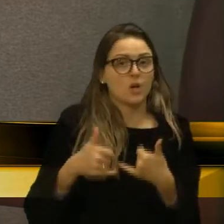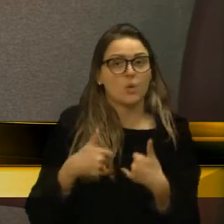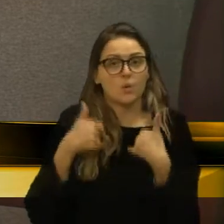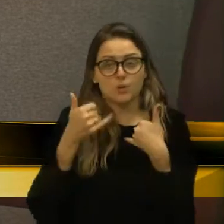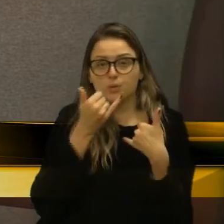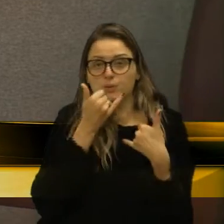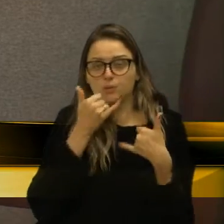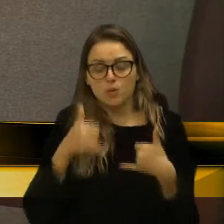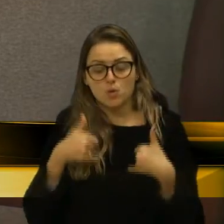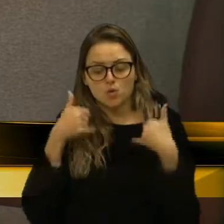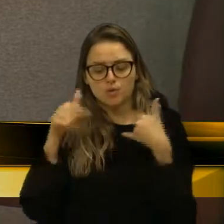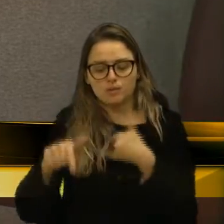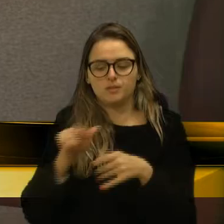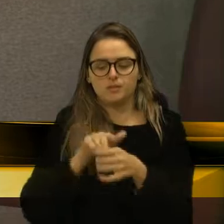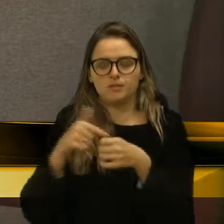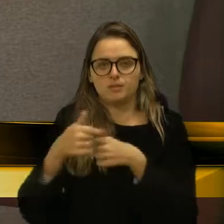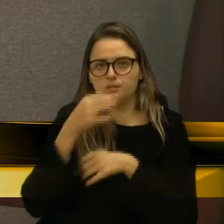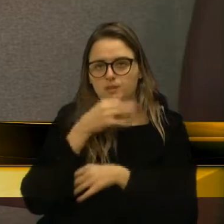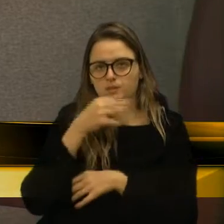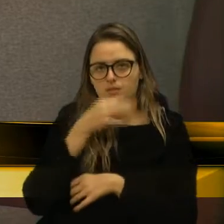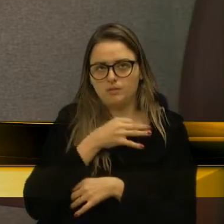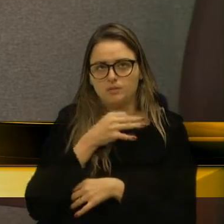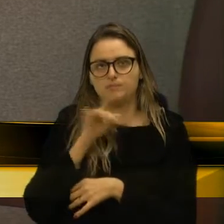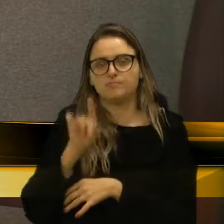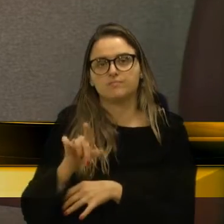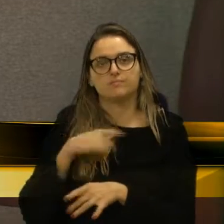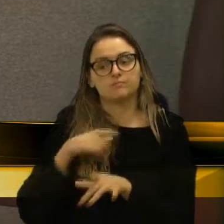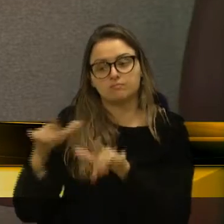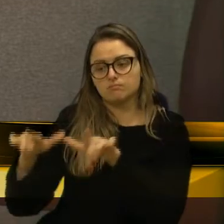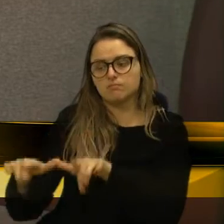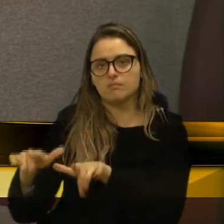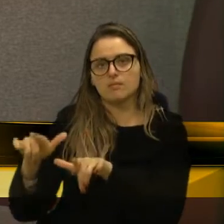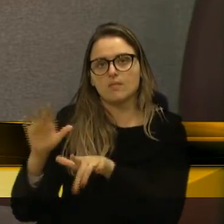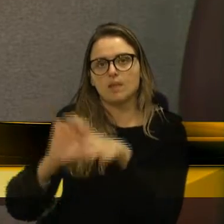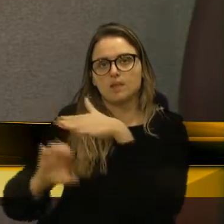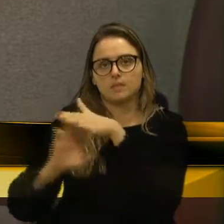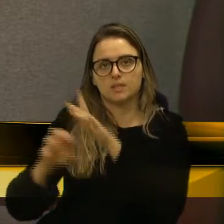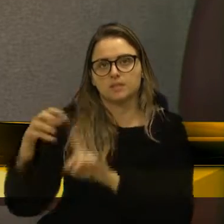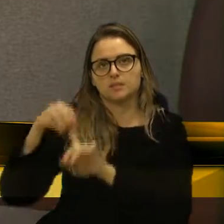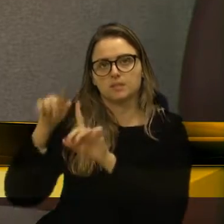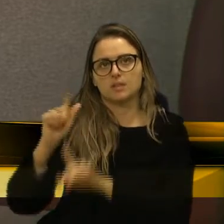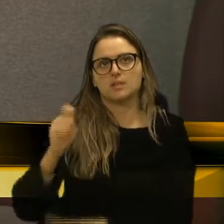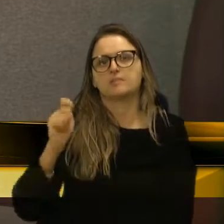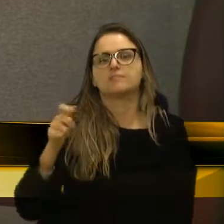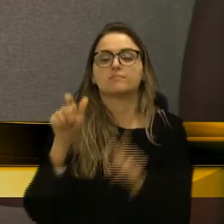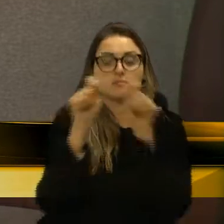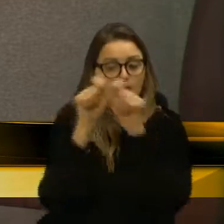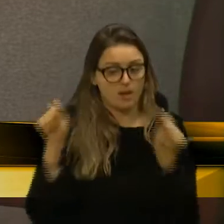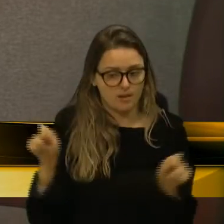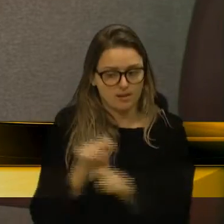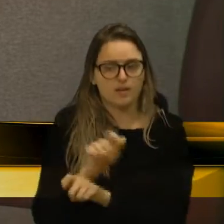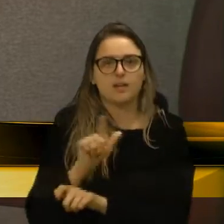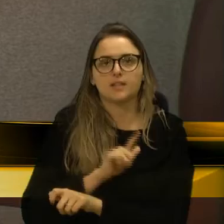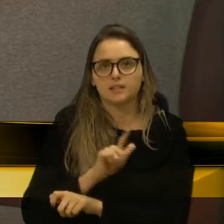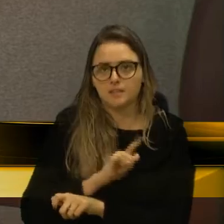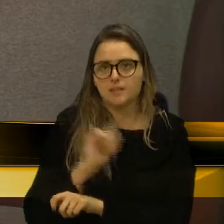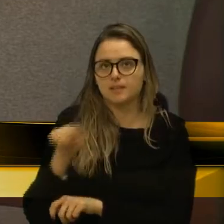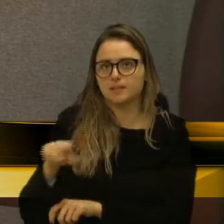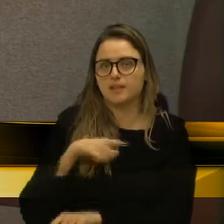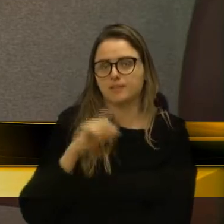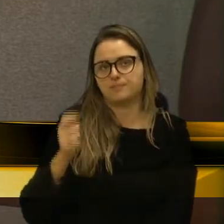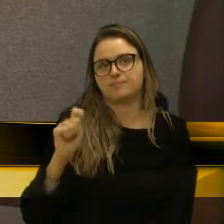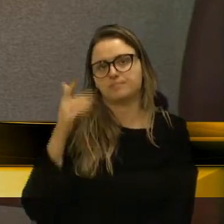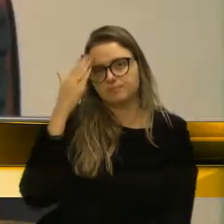vanguarda de tecnologia, e a sua matriz é na Argentina. É a Grale também, outros tantos. É isso, senhor presidente. Muito